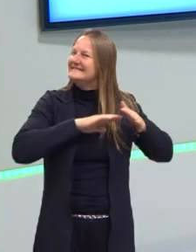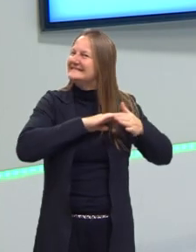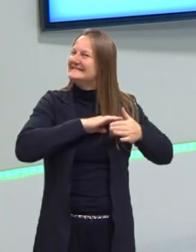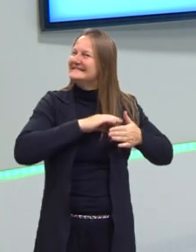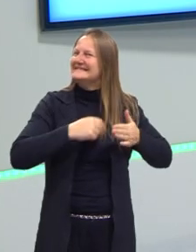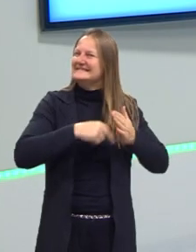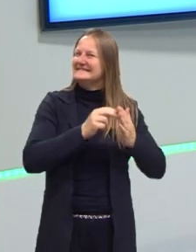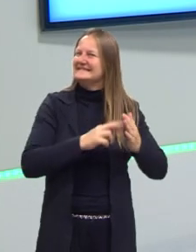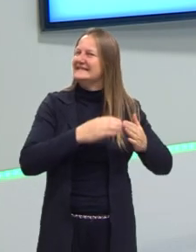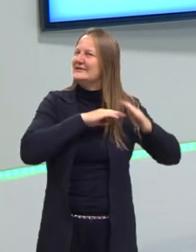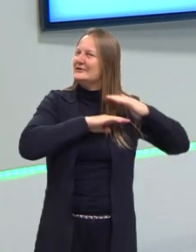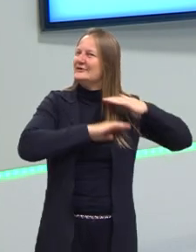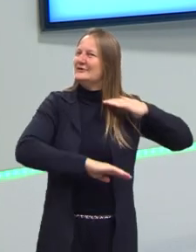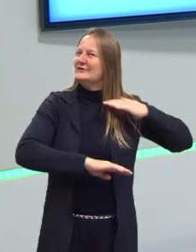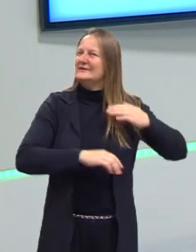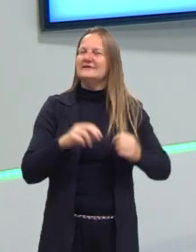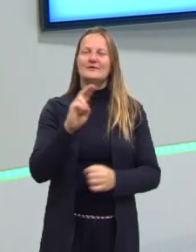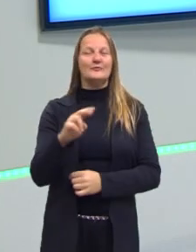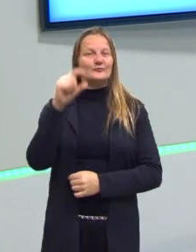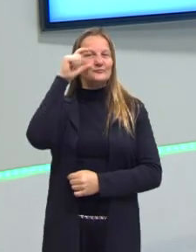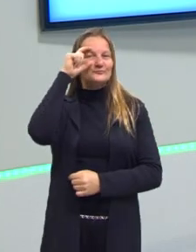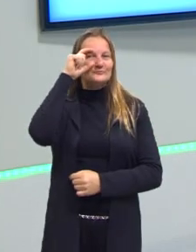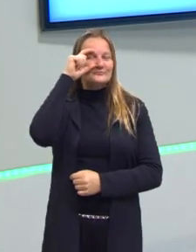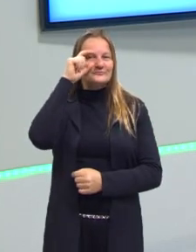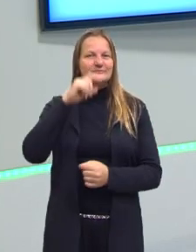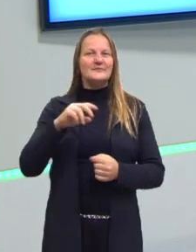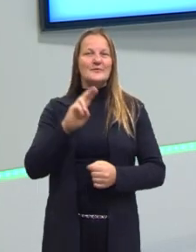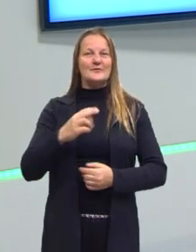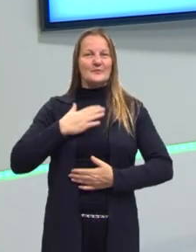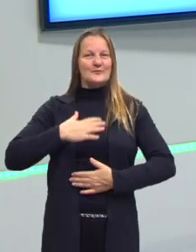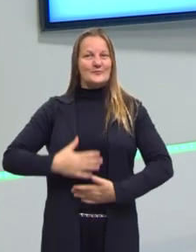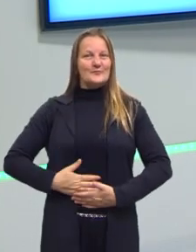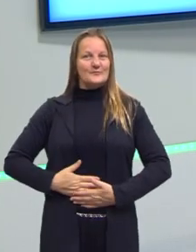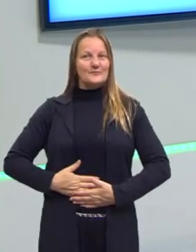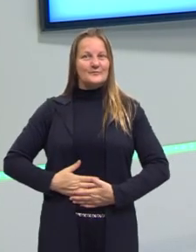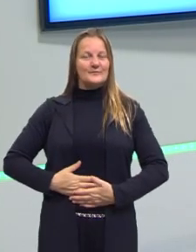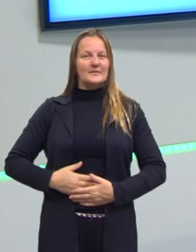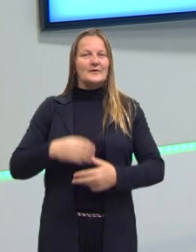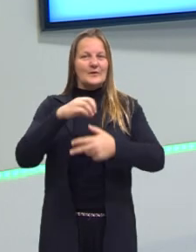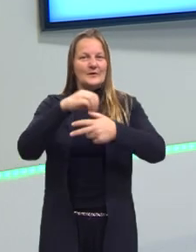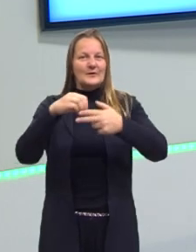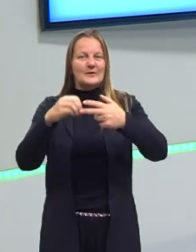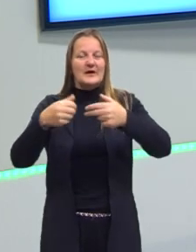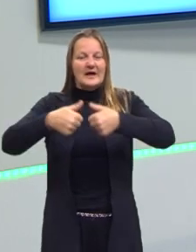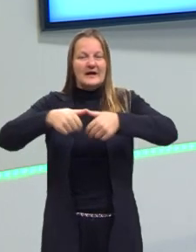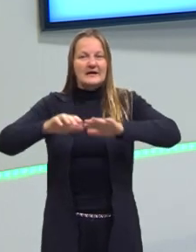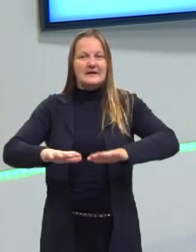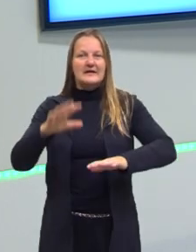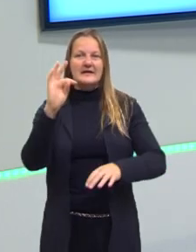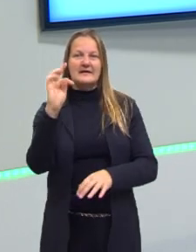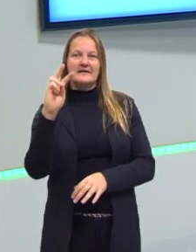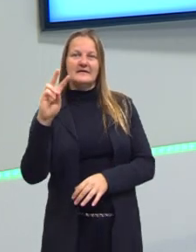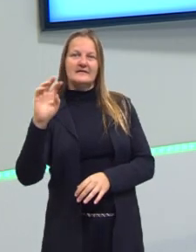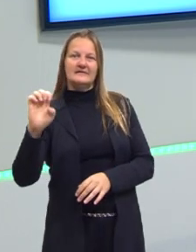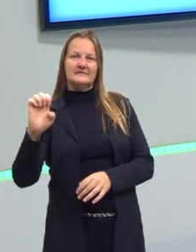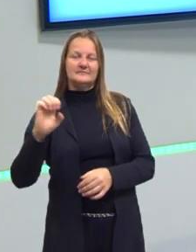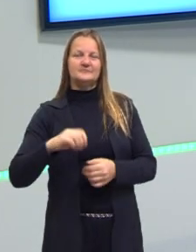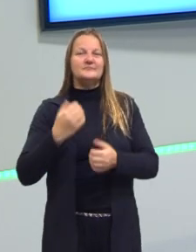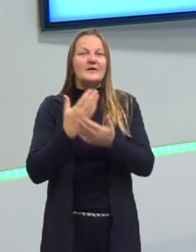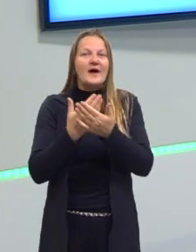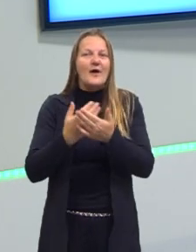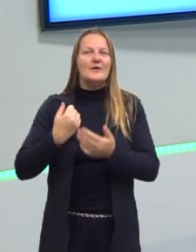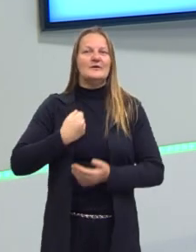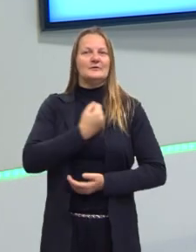vermelho, uso óculos, estou aqui com a camiseta do projeto nos estúdios da TVE, para nossa aula de